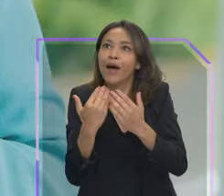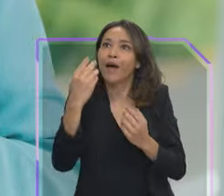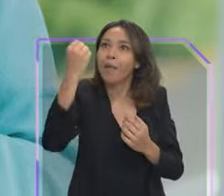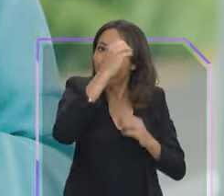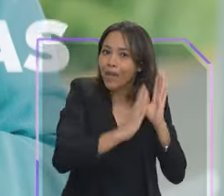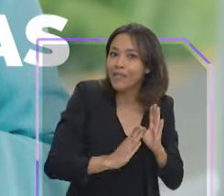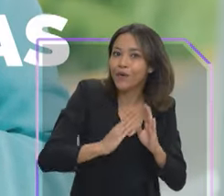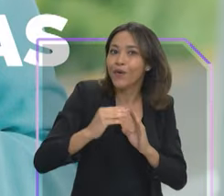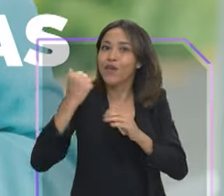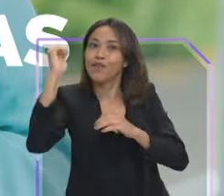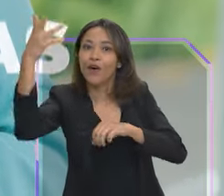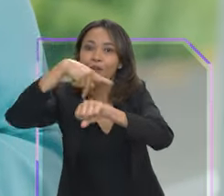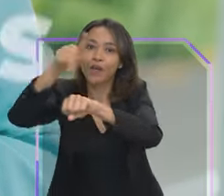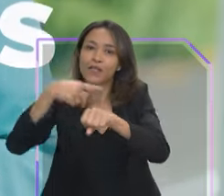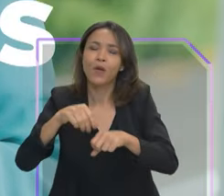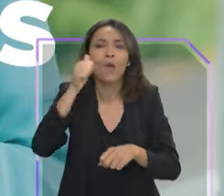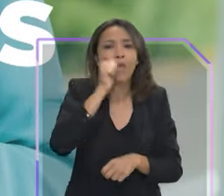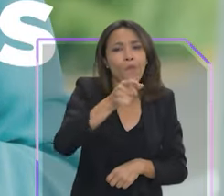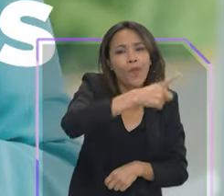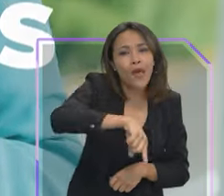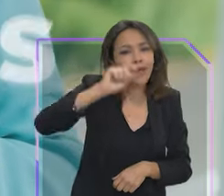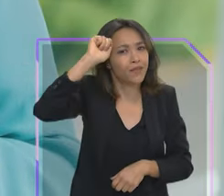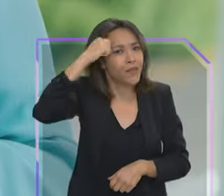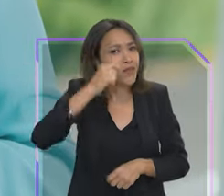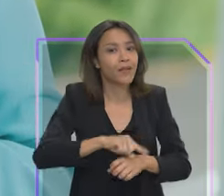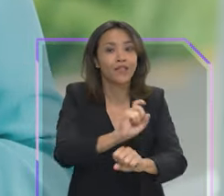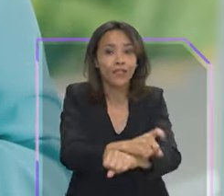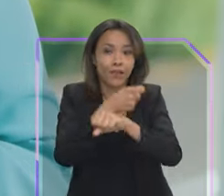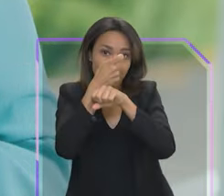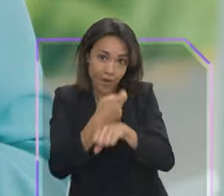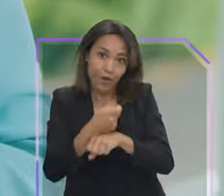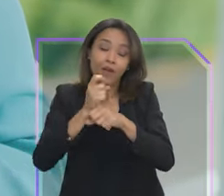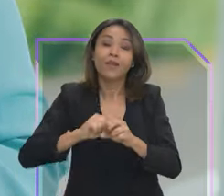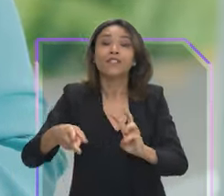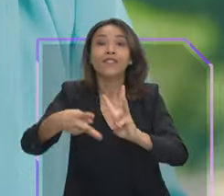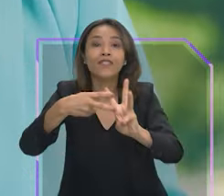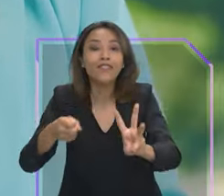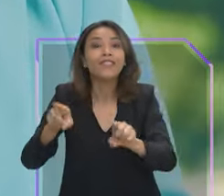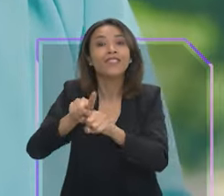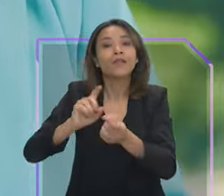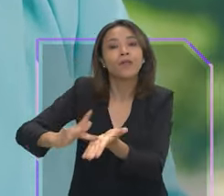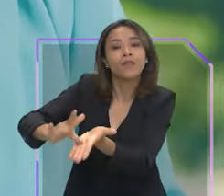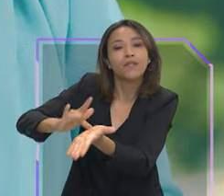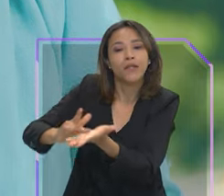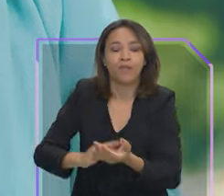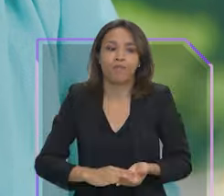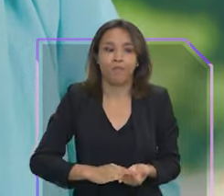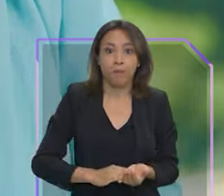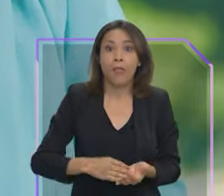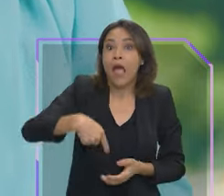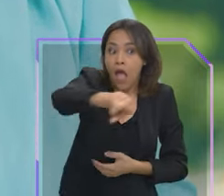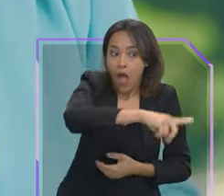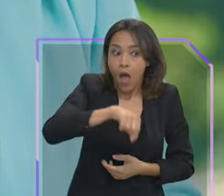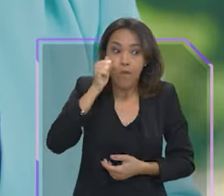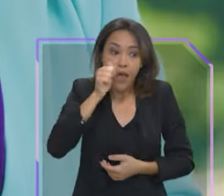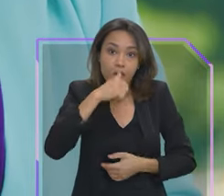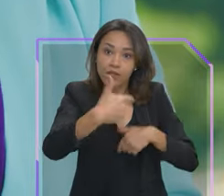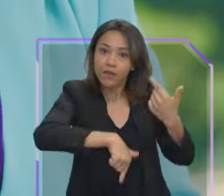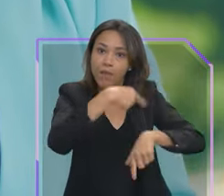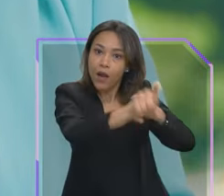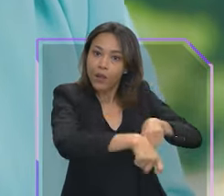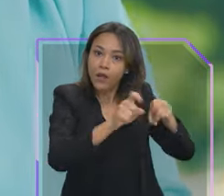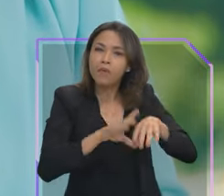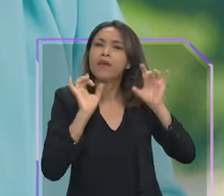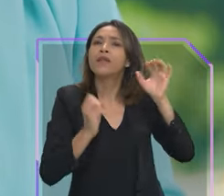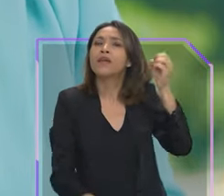no exterior para mulheres negras, quilombolas, indígenas e ciganas. Para as trabalhadoras do campo, criamos uma